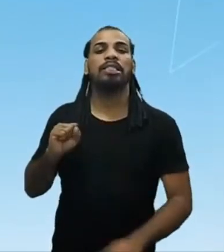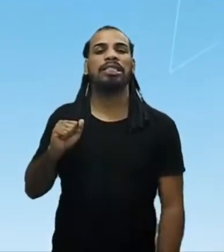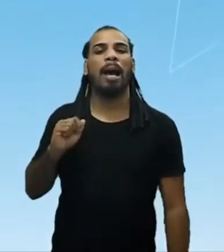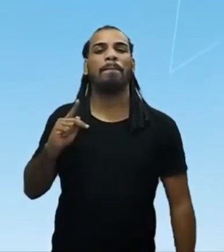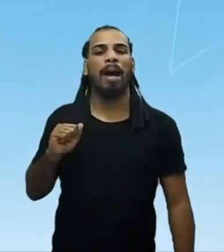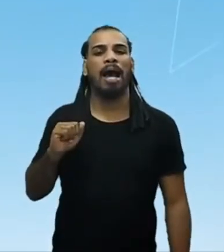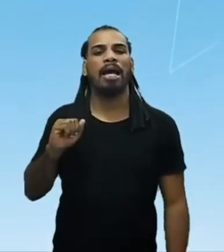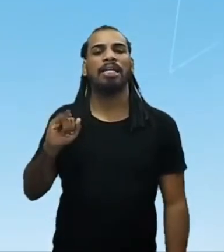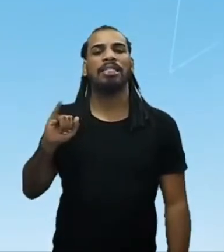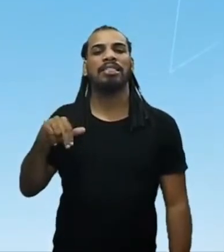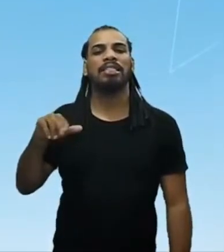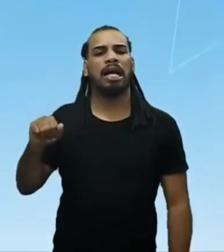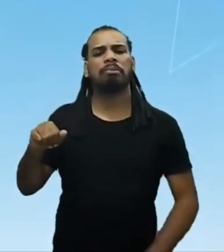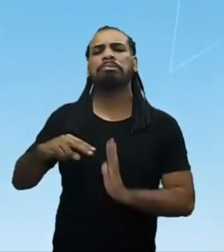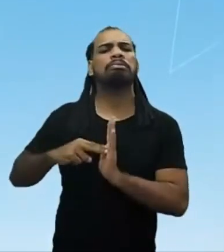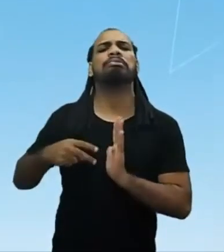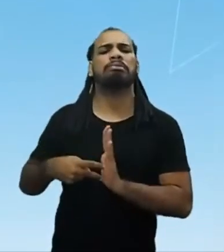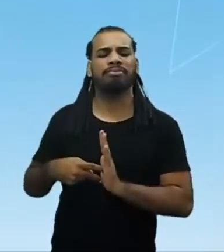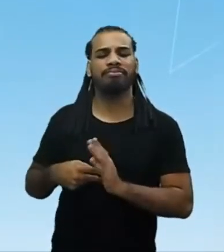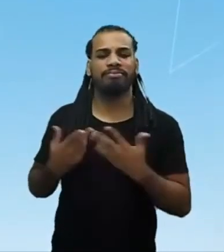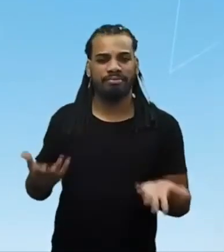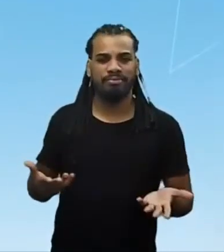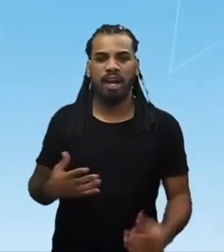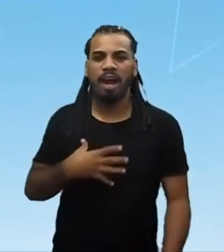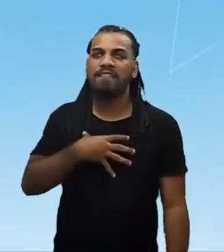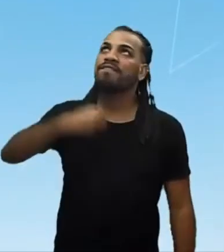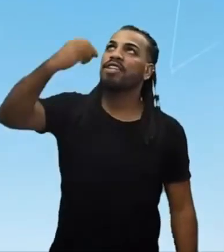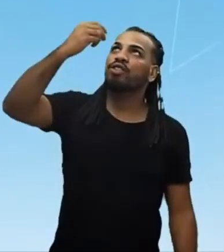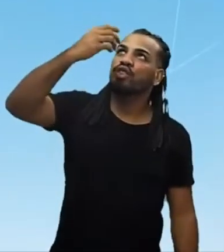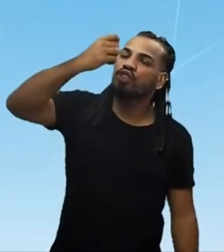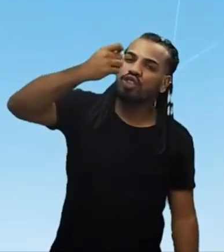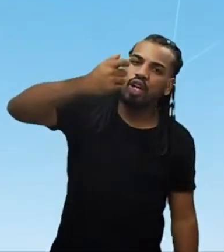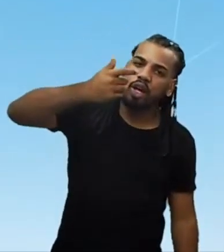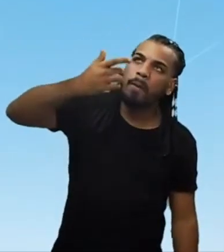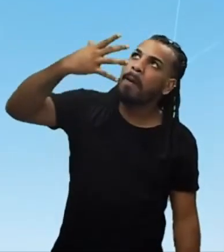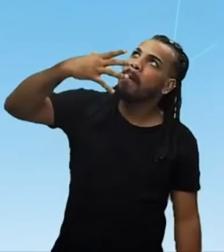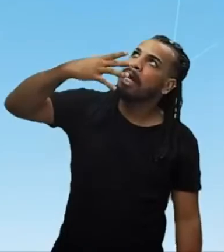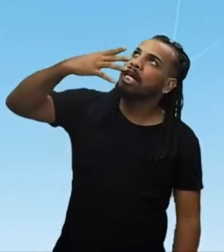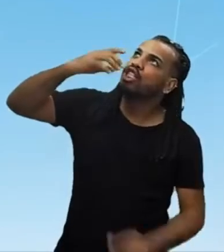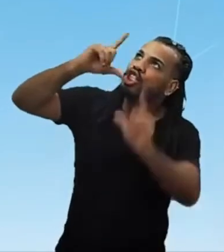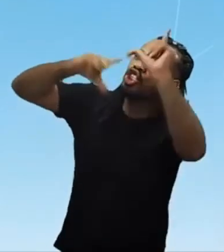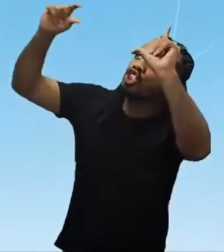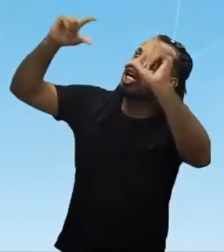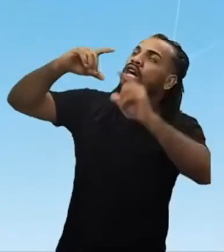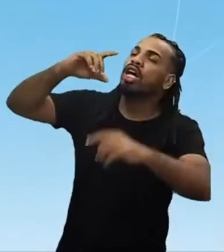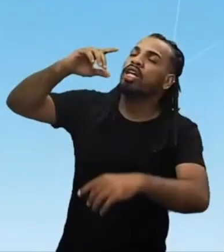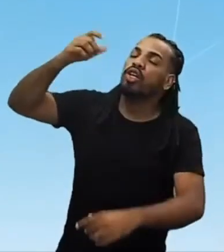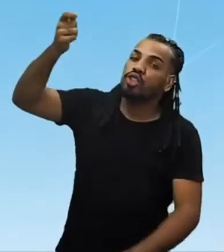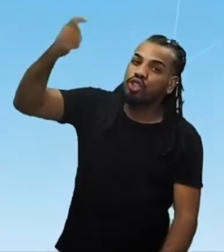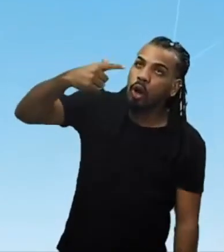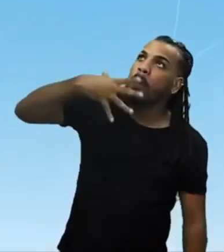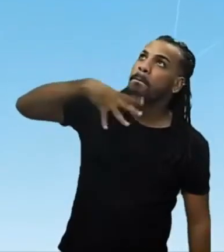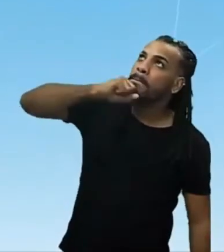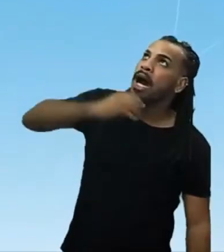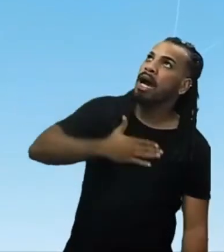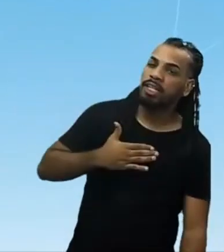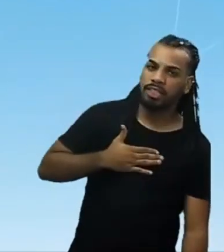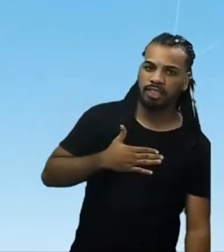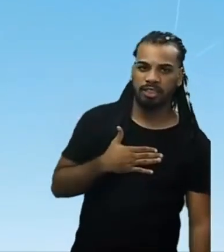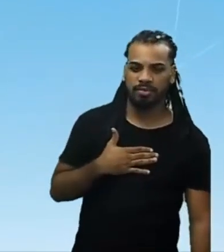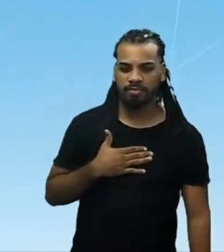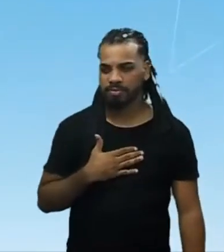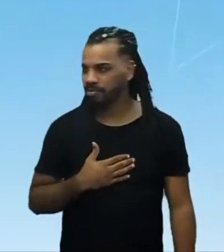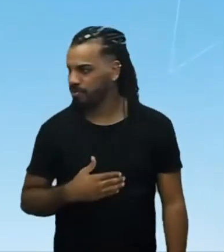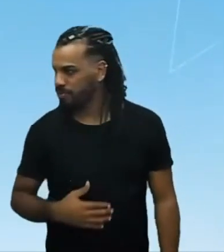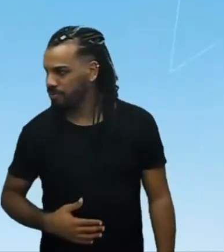que numa tradução livre, seria Filho do Sol. Ele, o Sapa Inca, era o comandante supremo do exército e